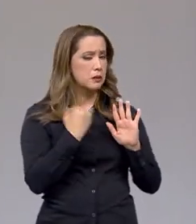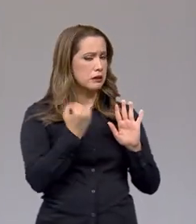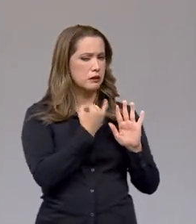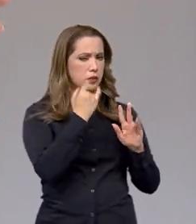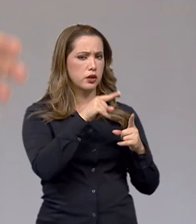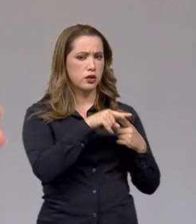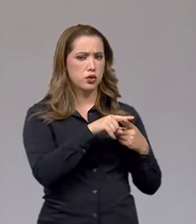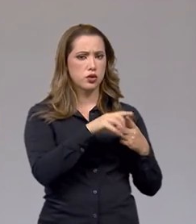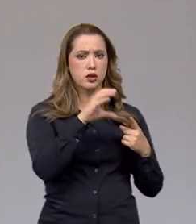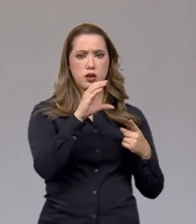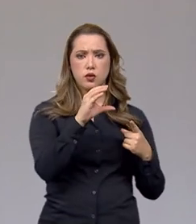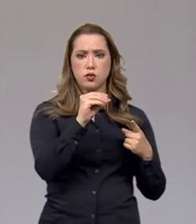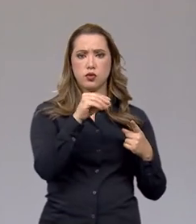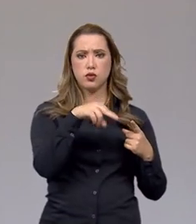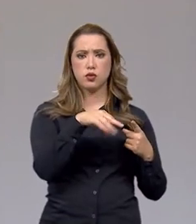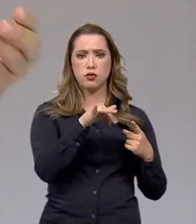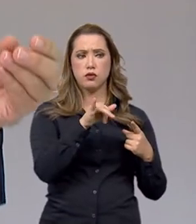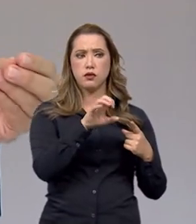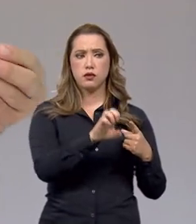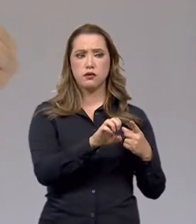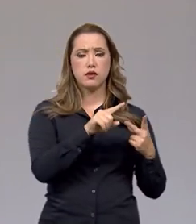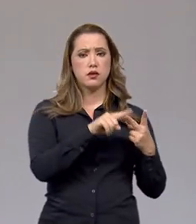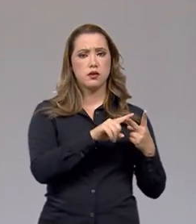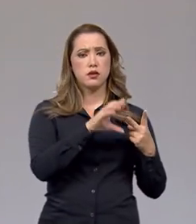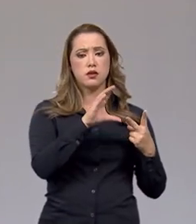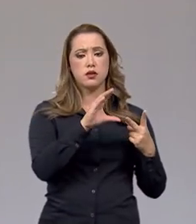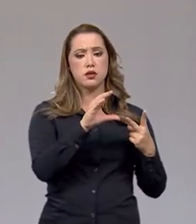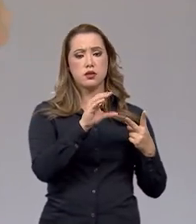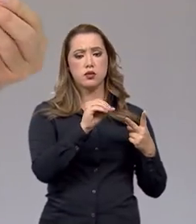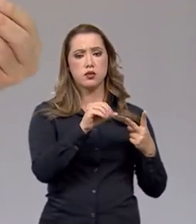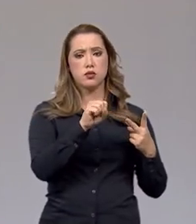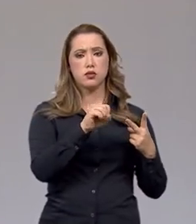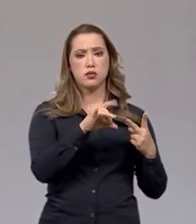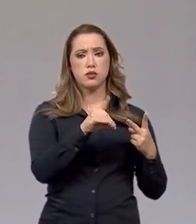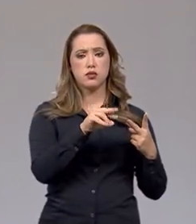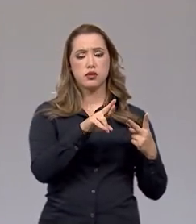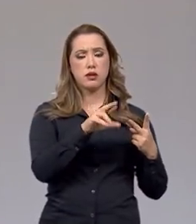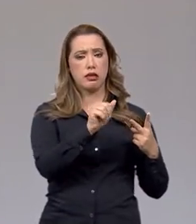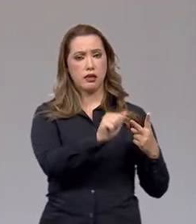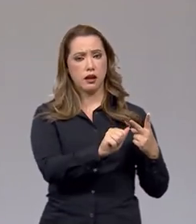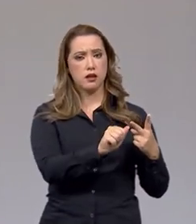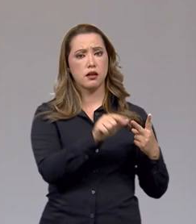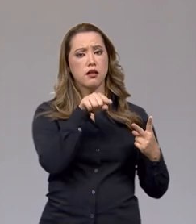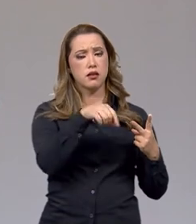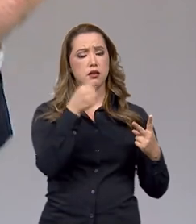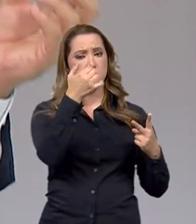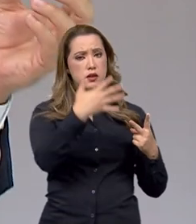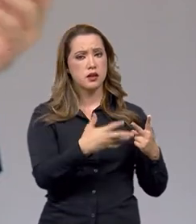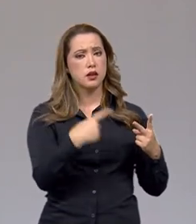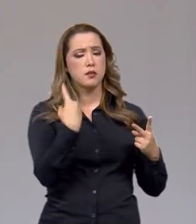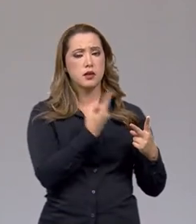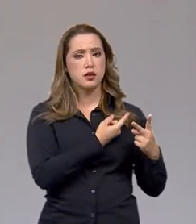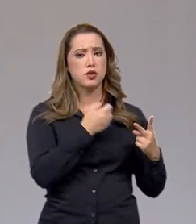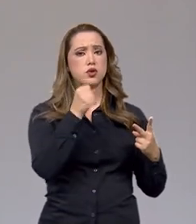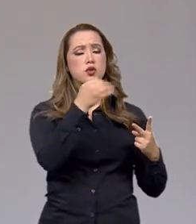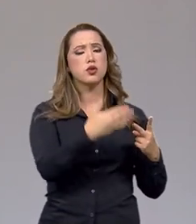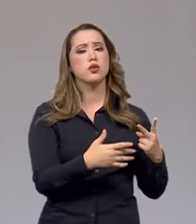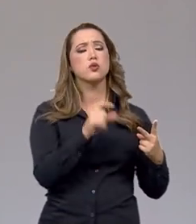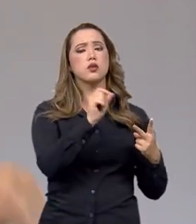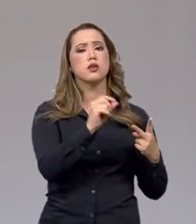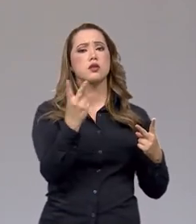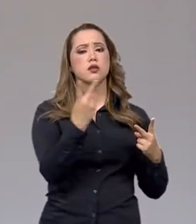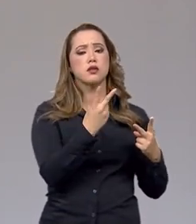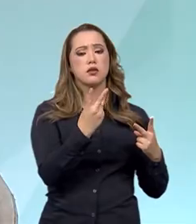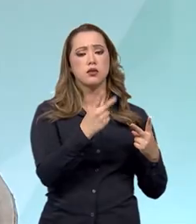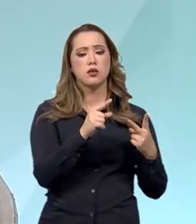com essa questão da legislação tributária no Brasil. Queria que o senhor falasse um pouquinho o que vocês estão fazendo em relação ao Confia e ao Consolida,